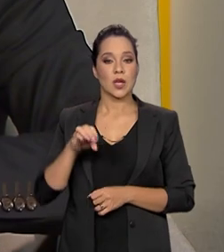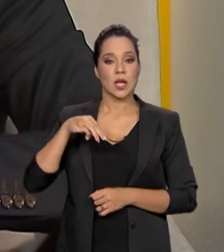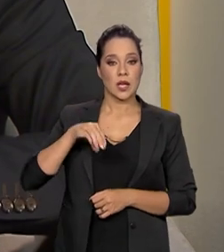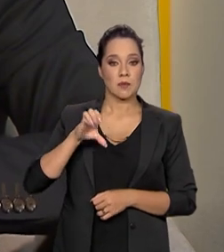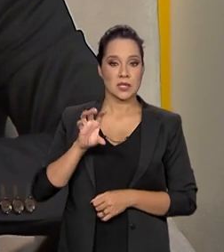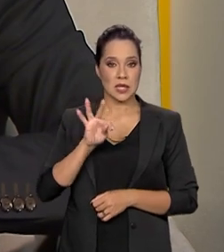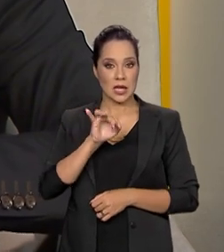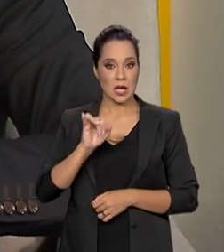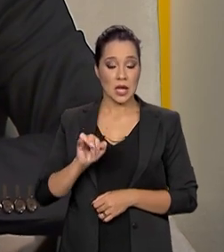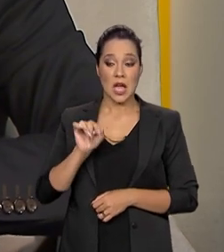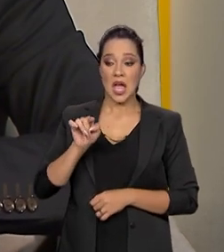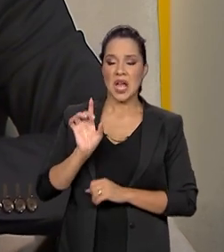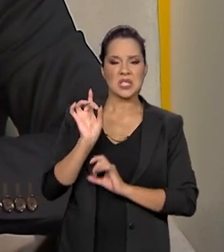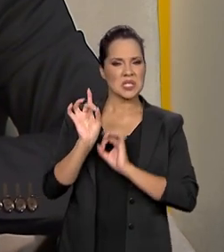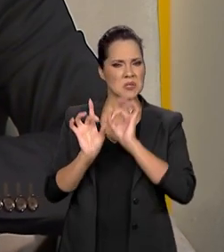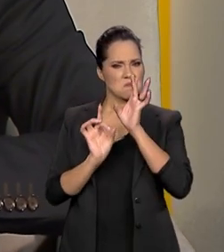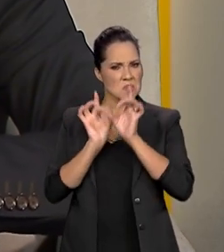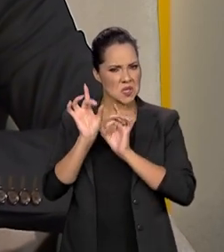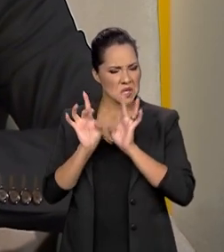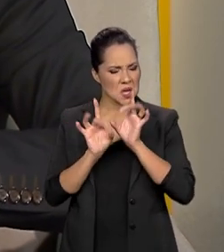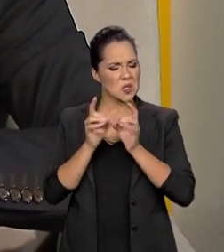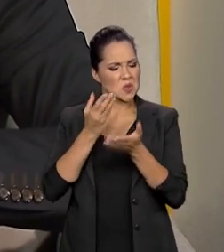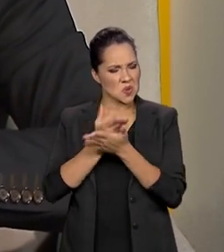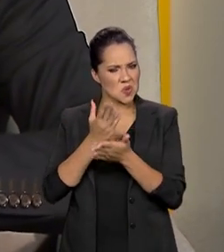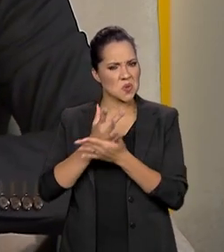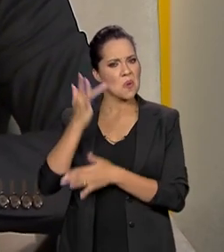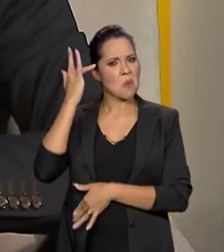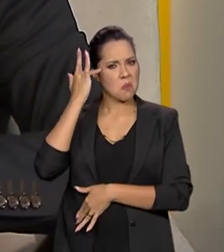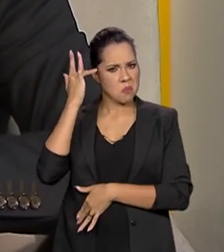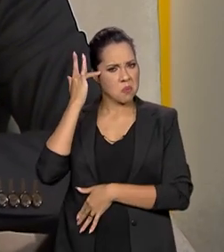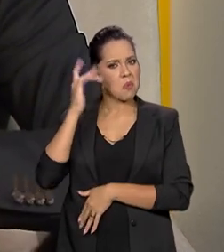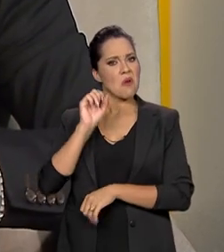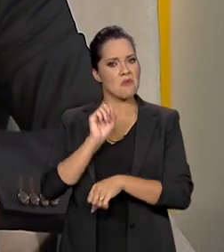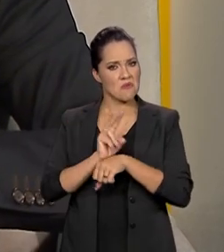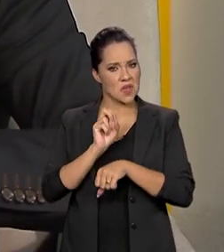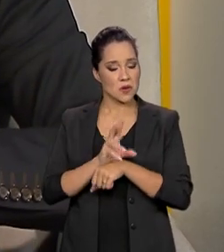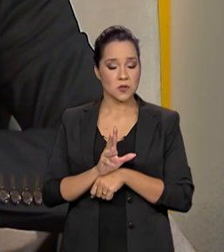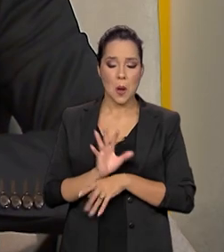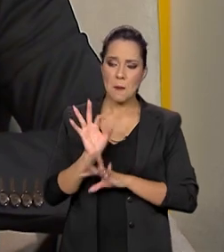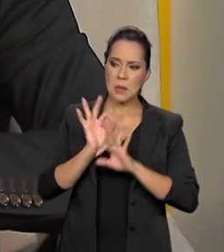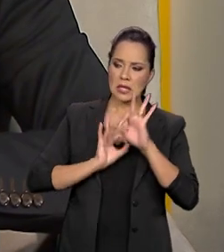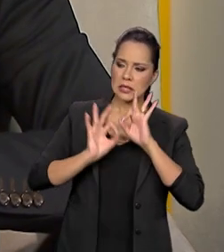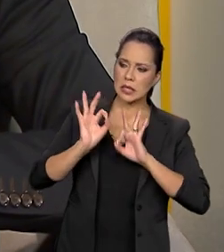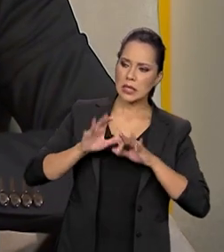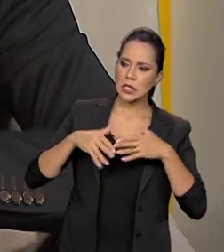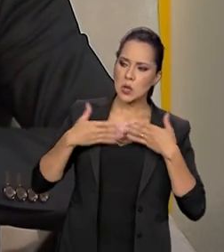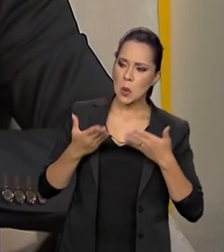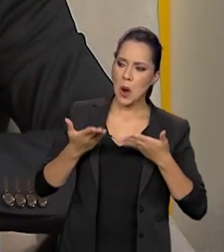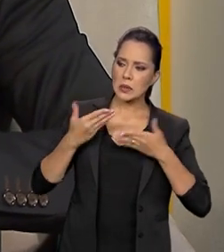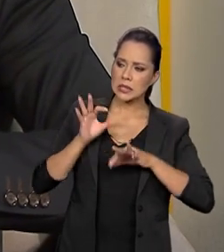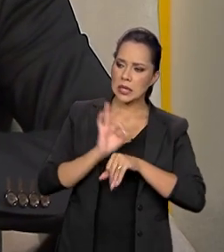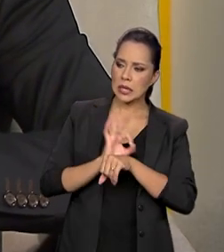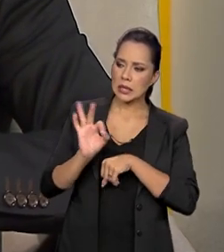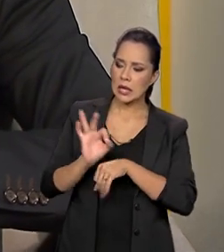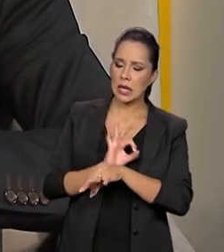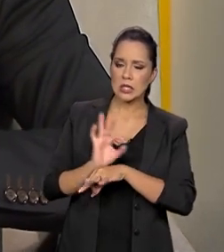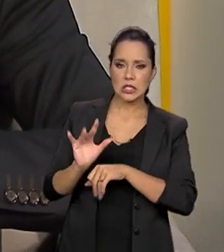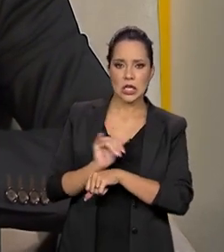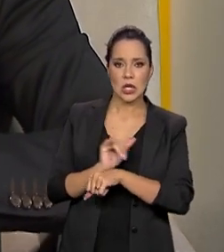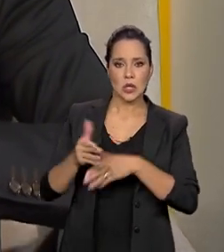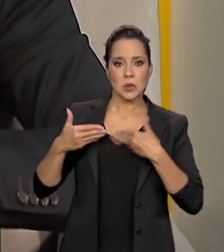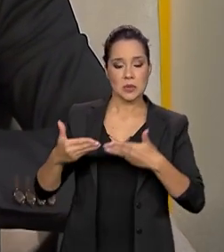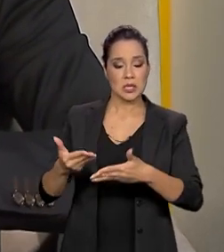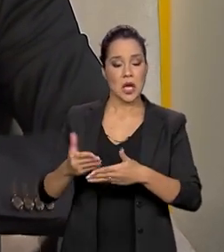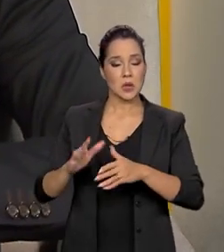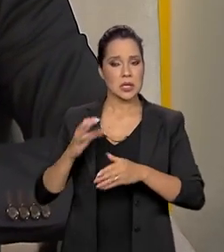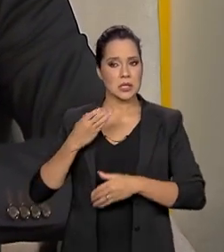especialistas em viroses emergentes e reemergentes, para traçar a estratégia do Ministério em relação à ciência